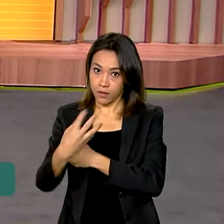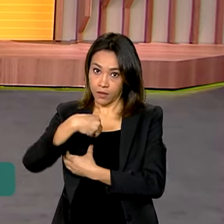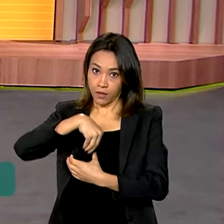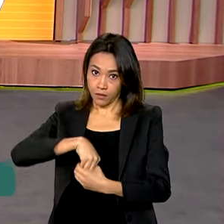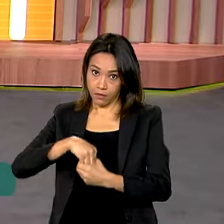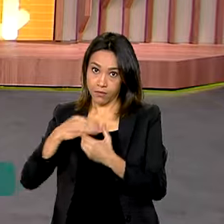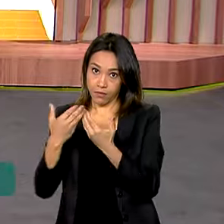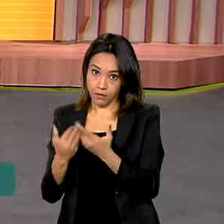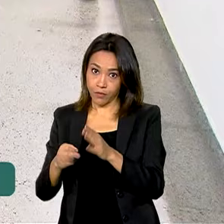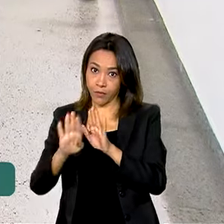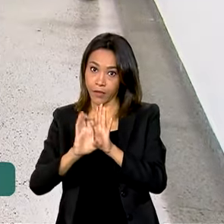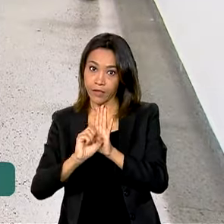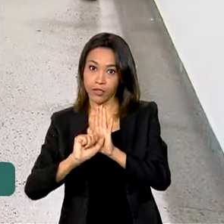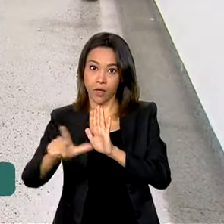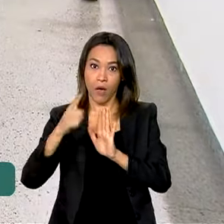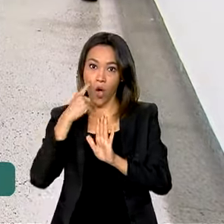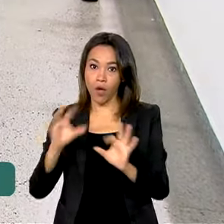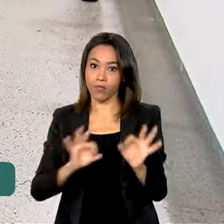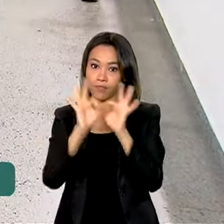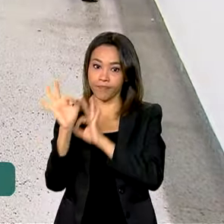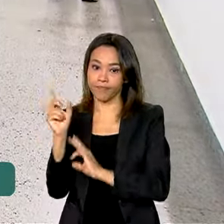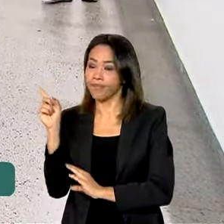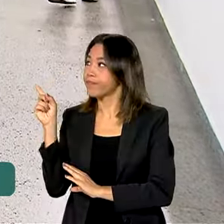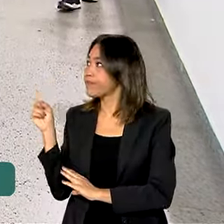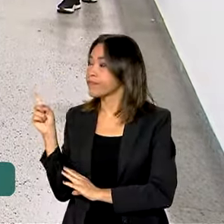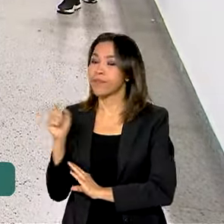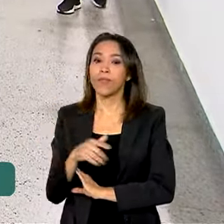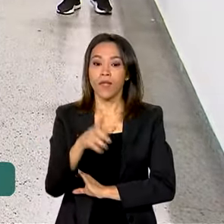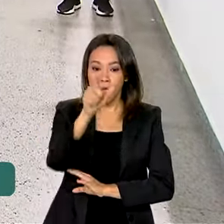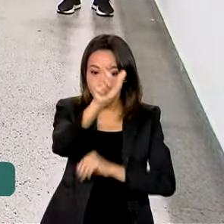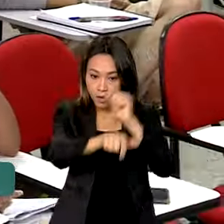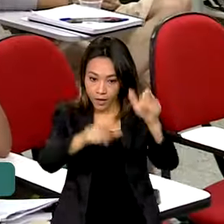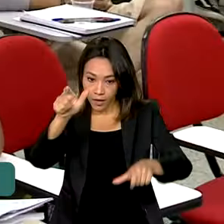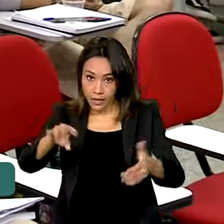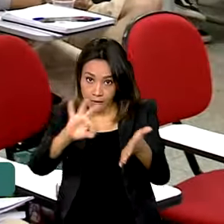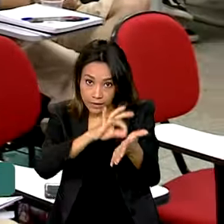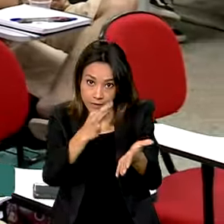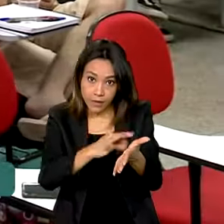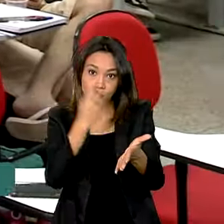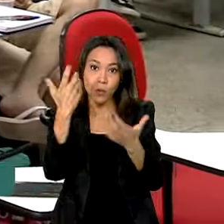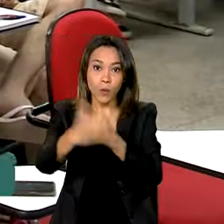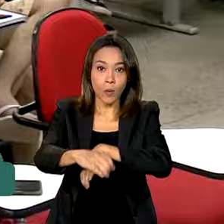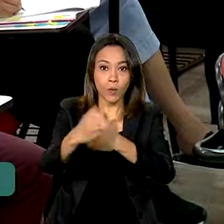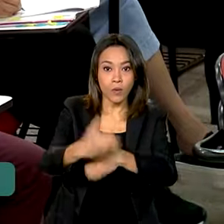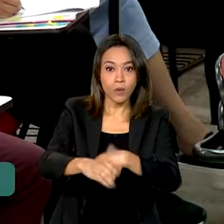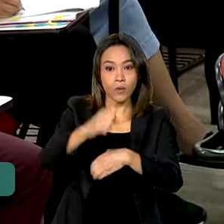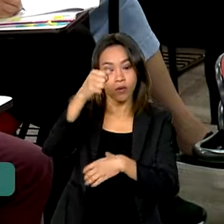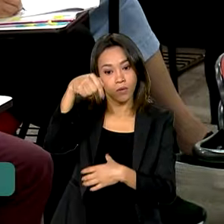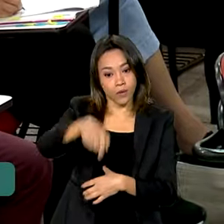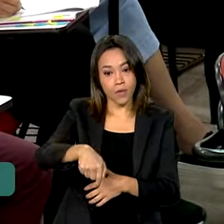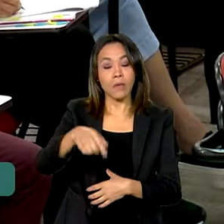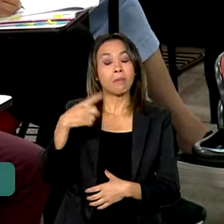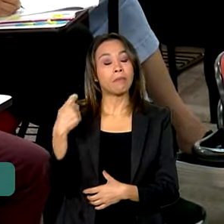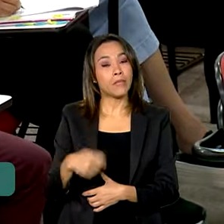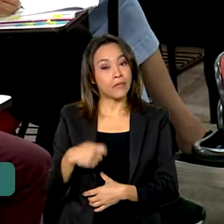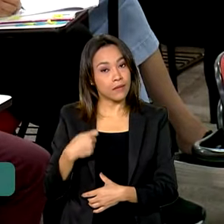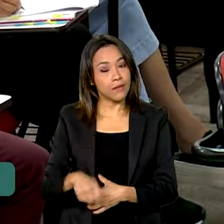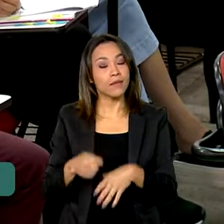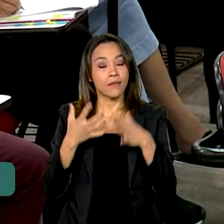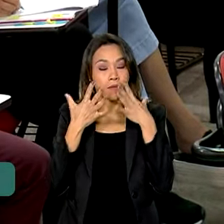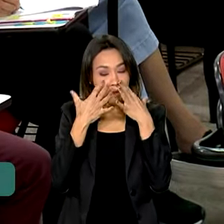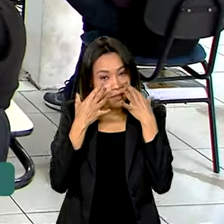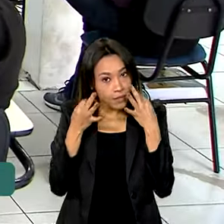Veja na reportagem. Os candidatos inscritos no concurso público nacional unificado devem ficar